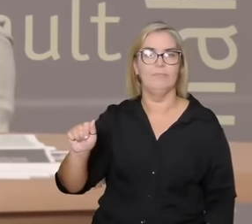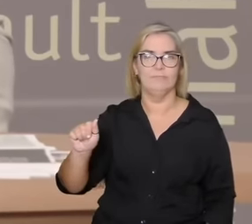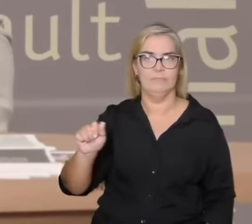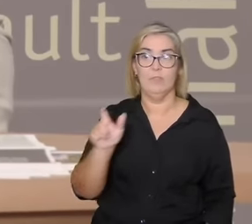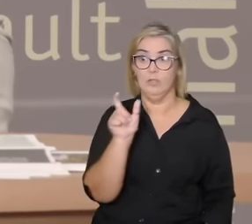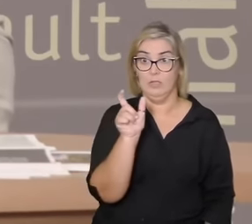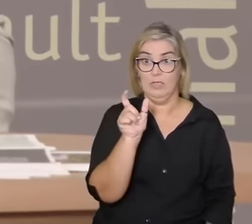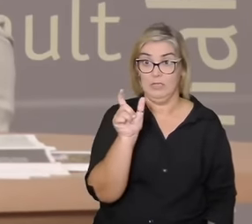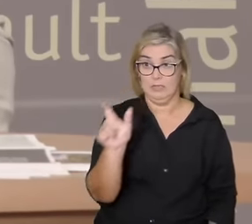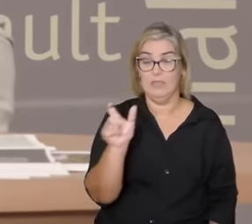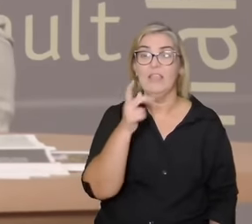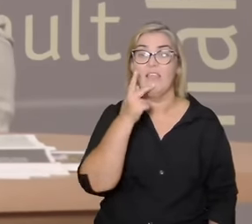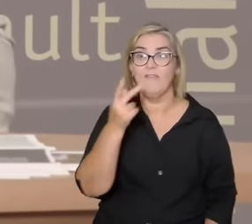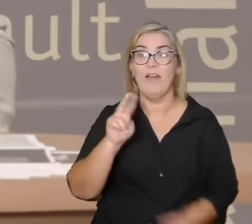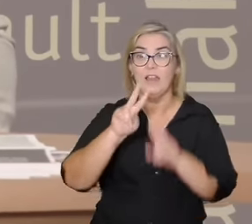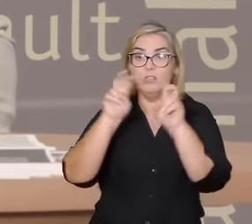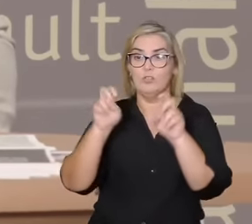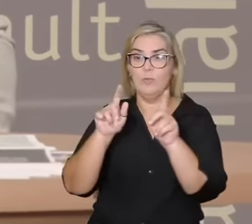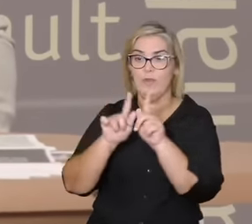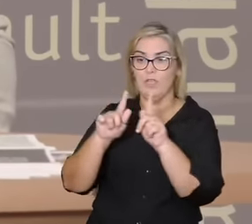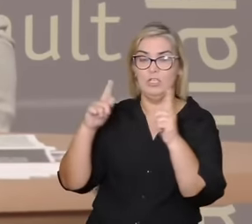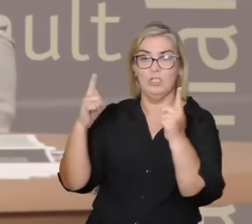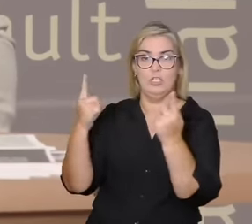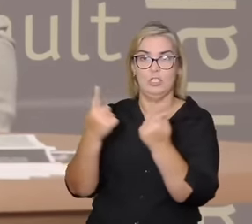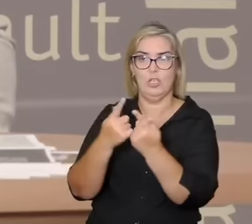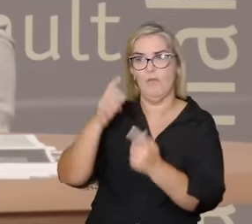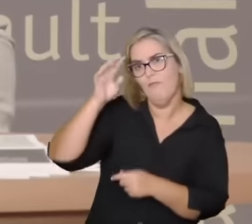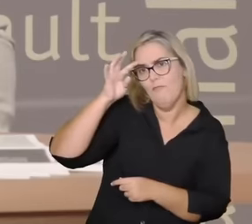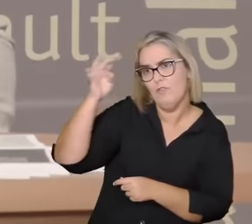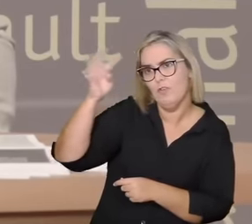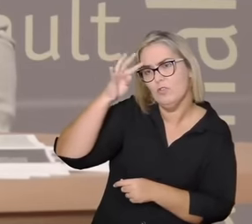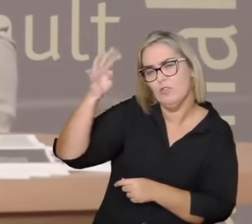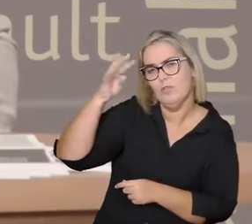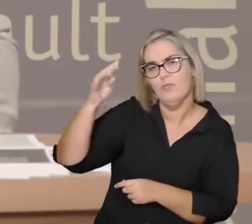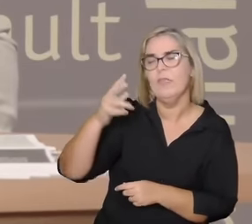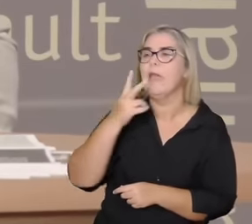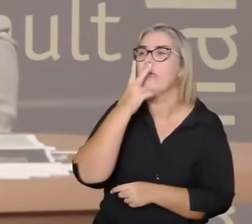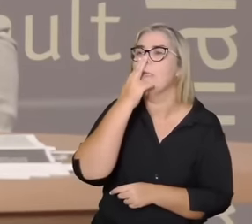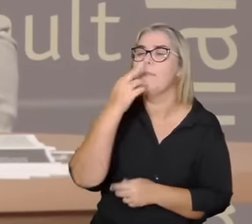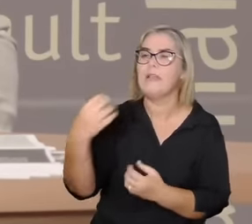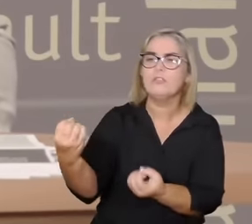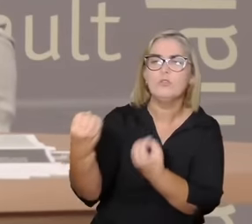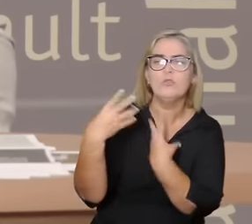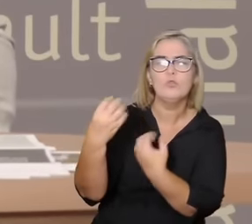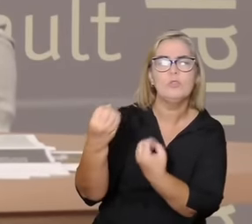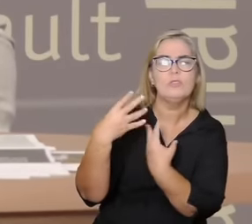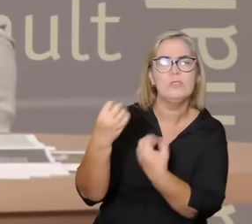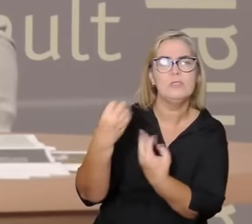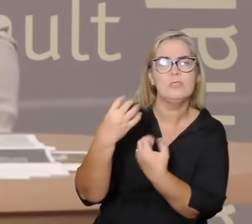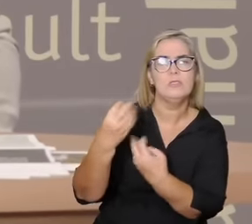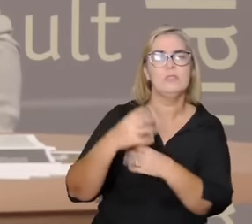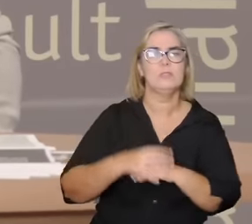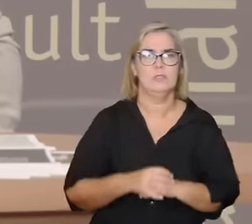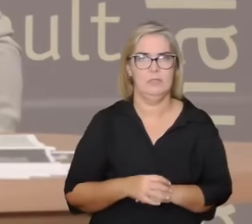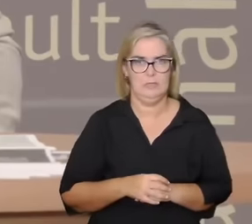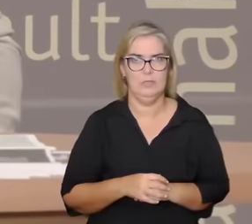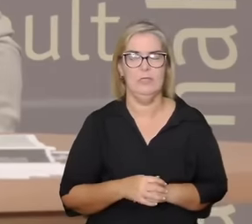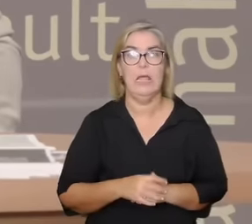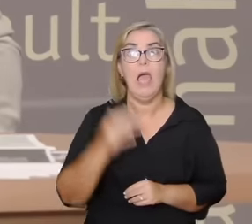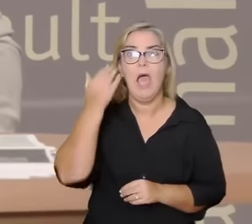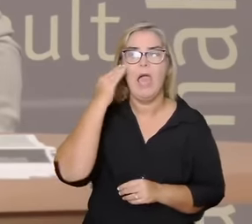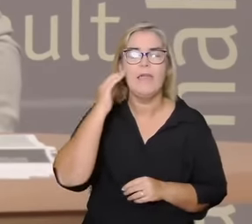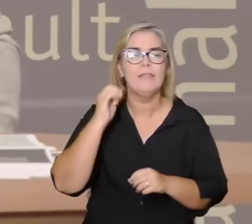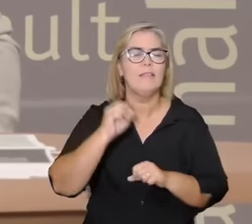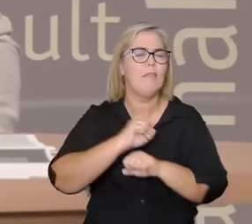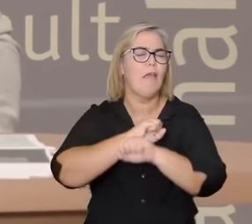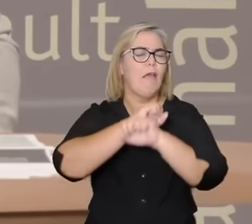geopsicologia que nos inspira vamos dizer assim a formular uma geopsicologia e compreender que